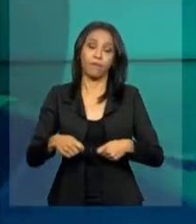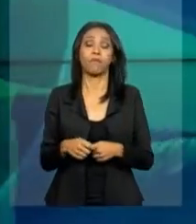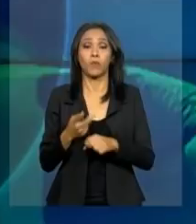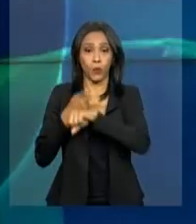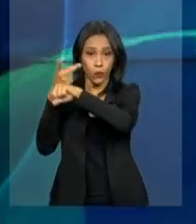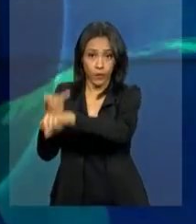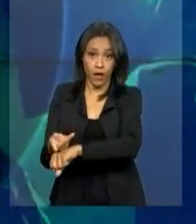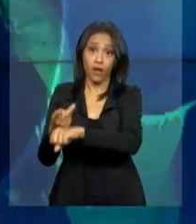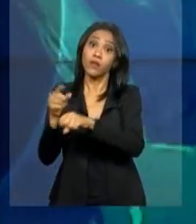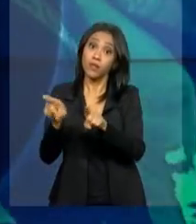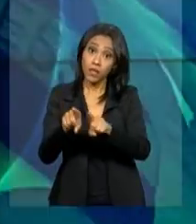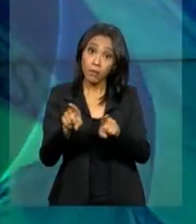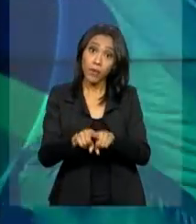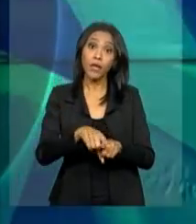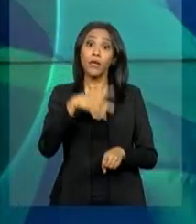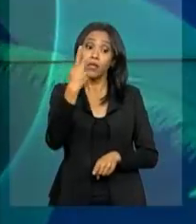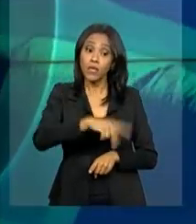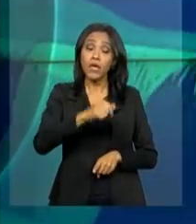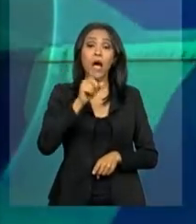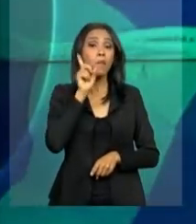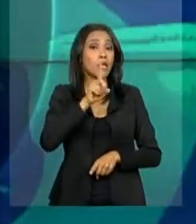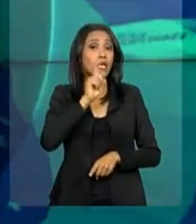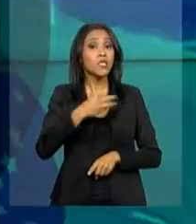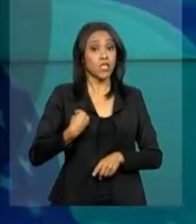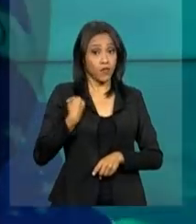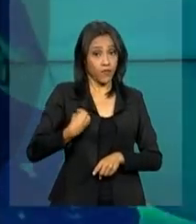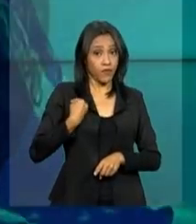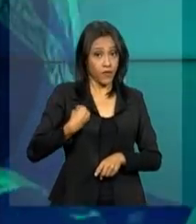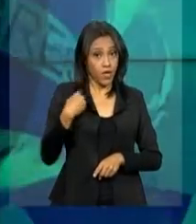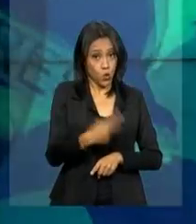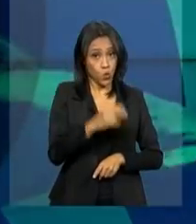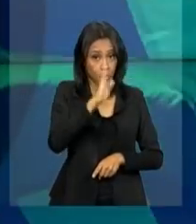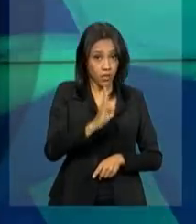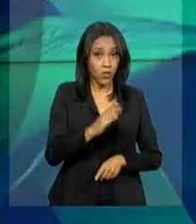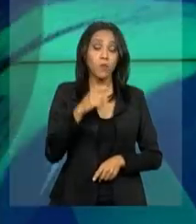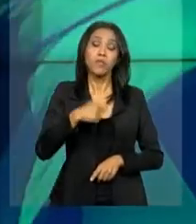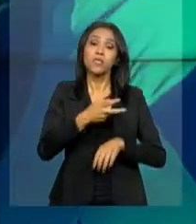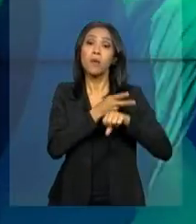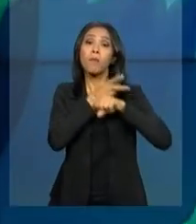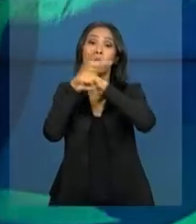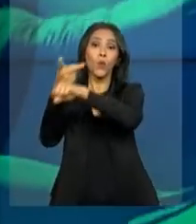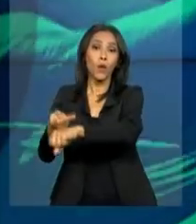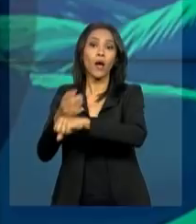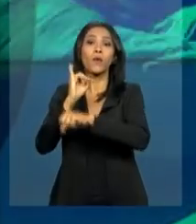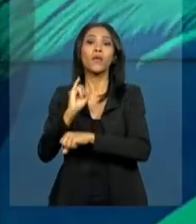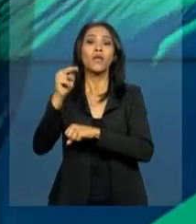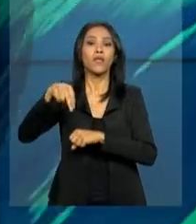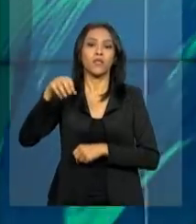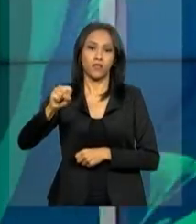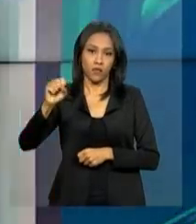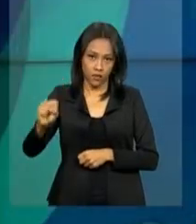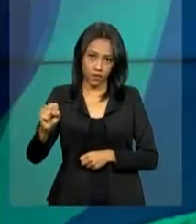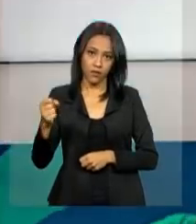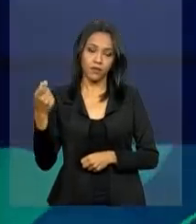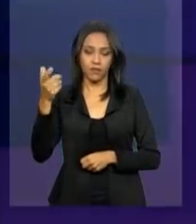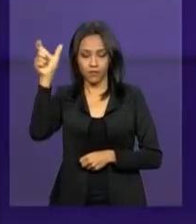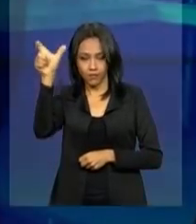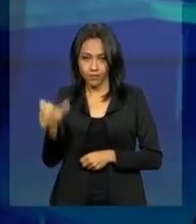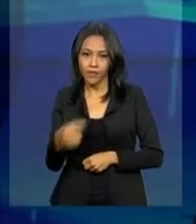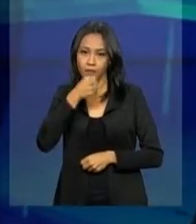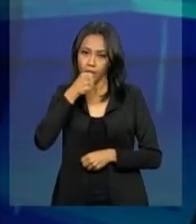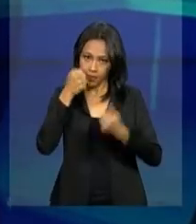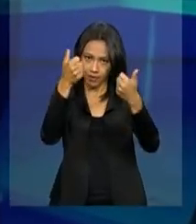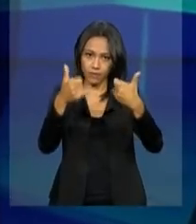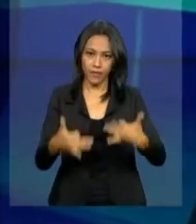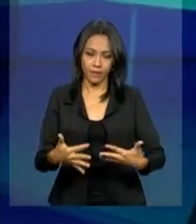vale para os norte-americanos que vivem ou viveram aqui no Brasil. Eles devem procurar o INSS. O repórter Pablo Mundim tem os